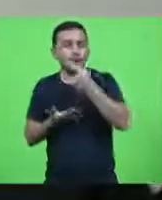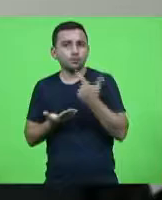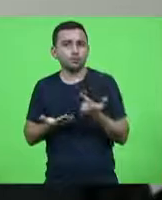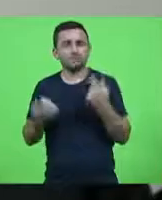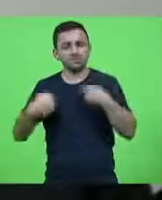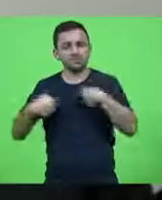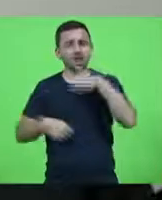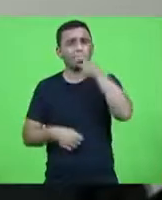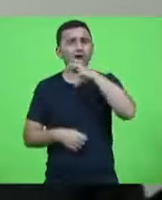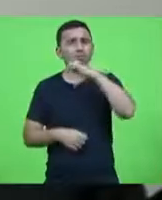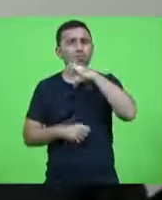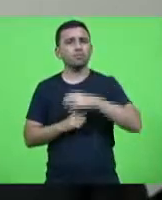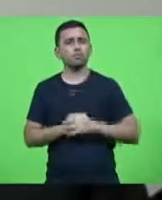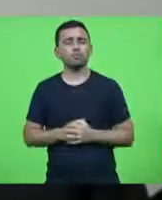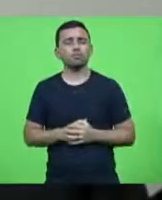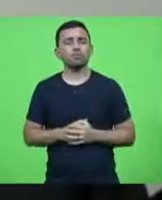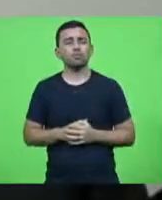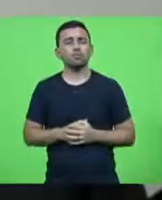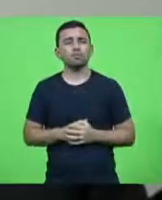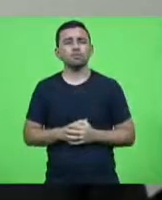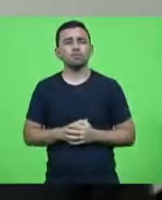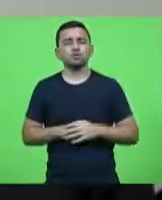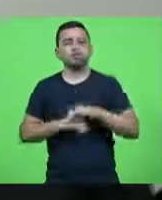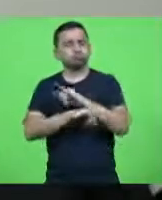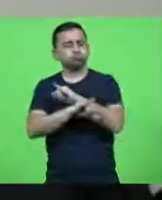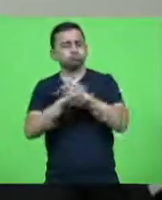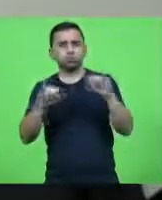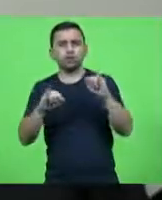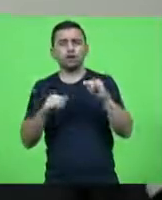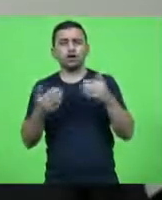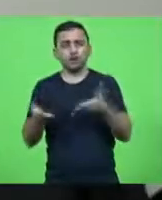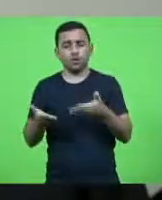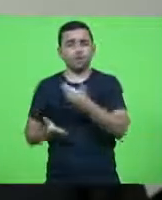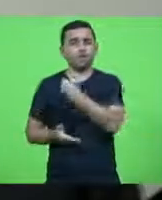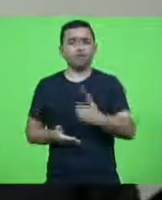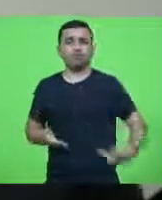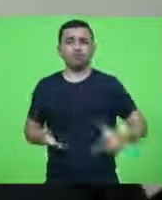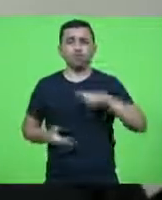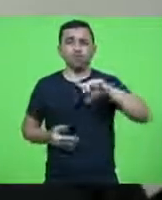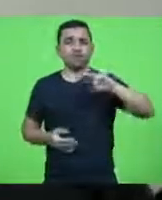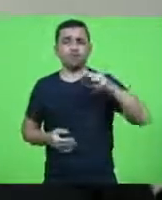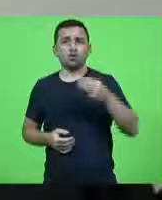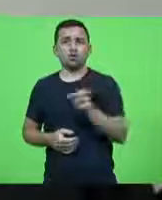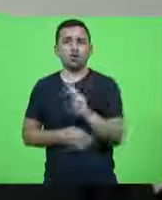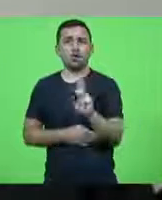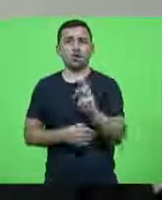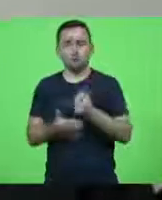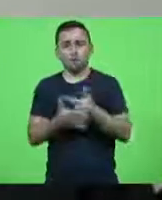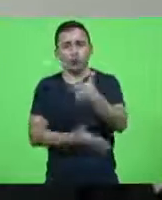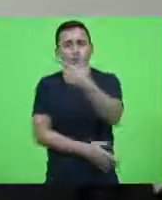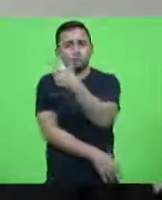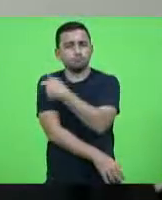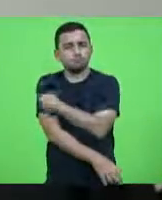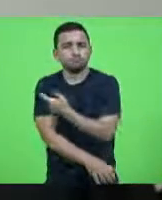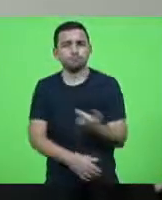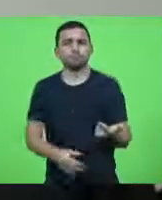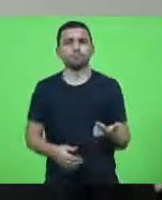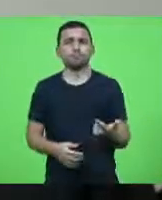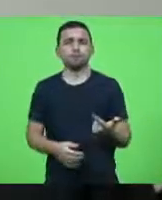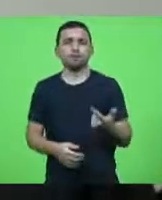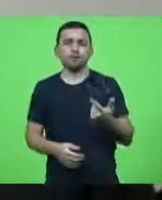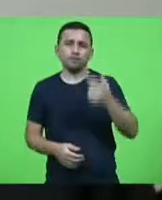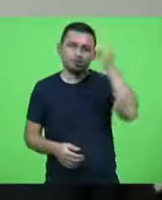rápida denunciado pelo governo que tem x milhões de reais para compra de vacina para o combate a